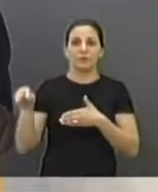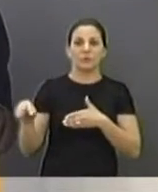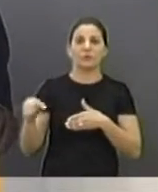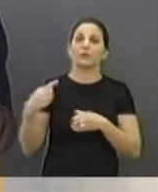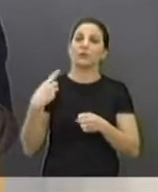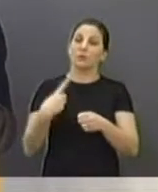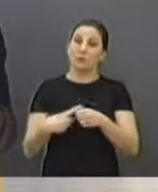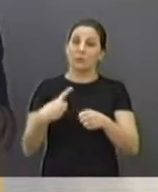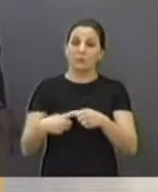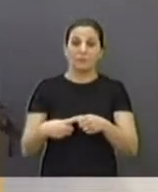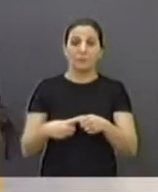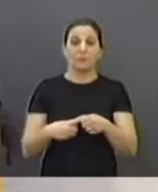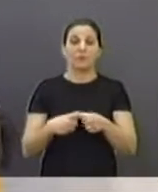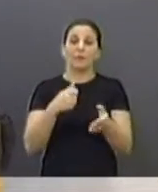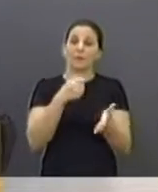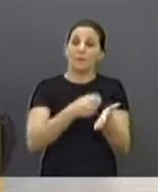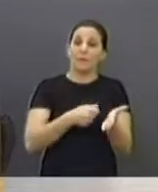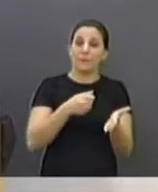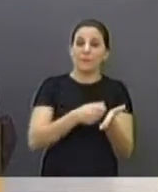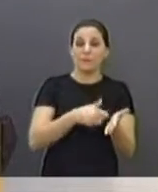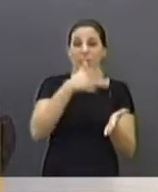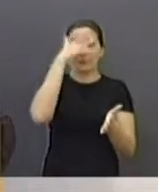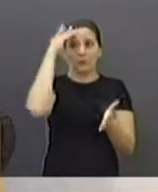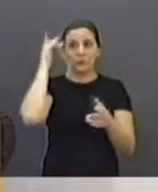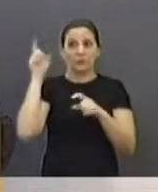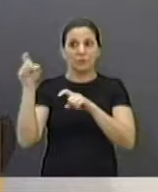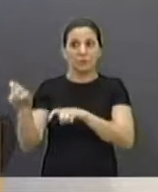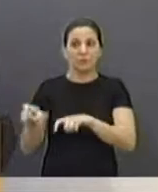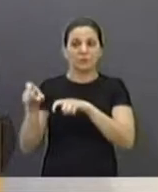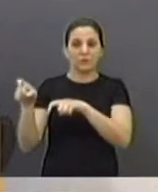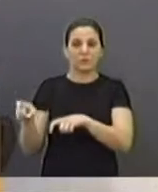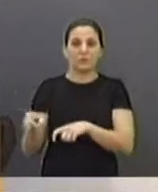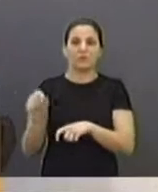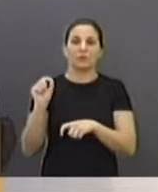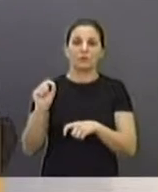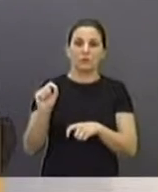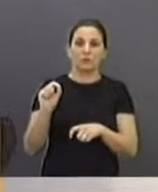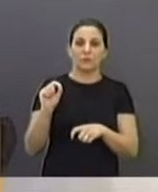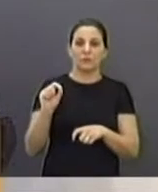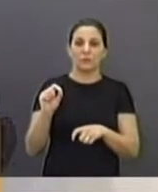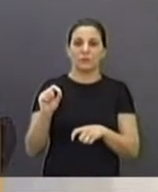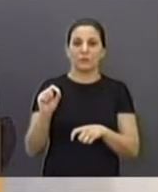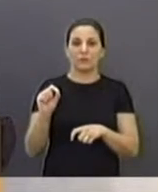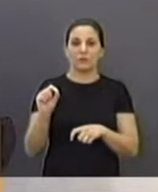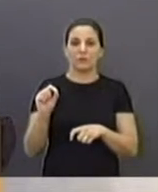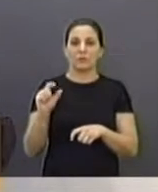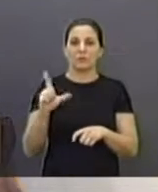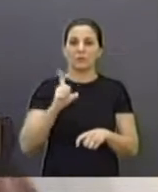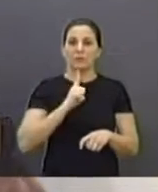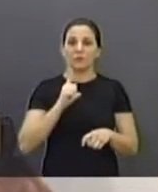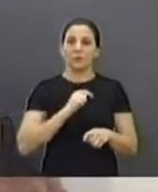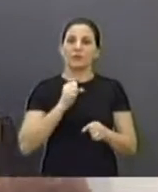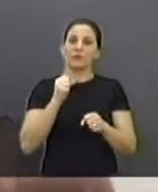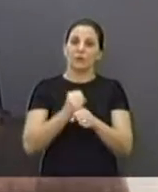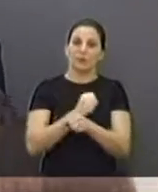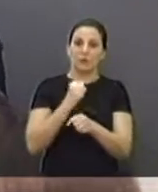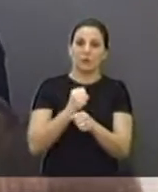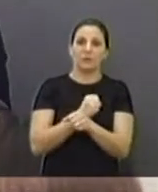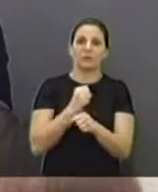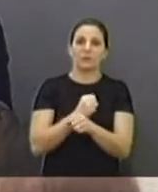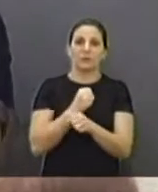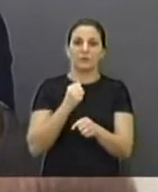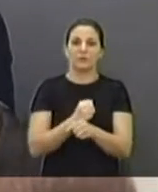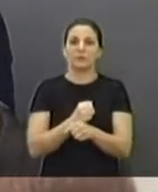Isso é uma luta dos assentados do assentamento Bela Vista, onde, primeiro, a construção, depois o